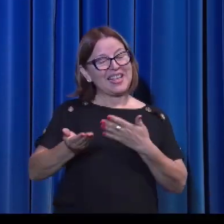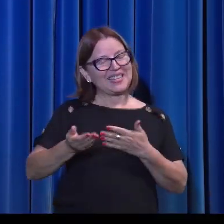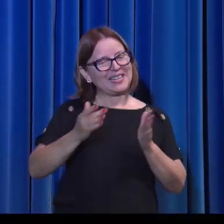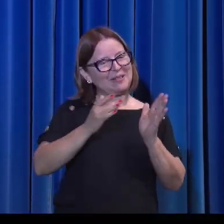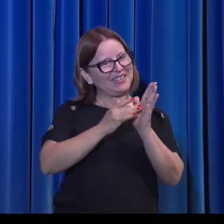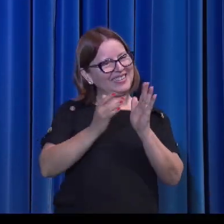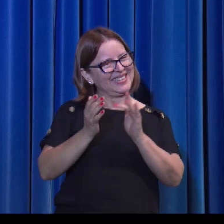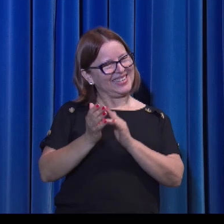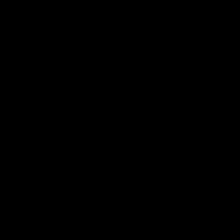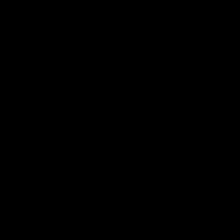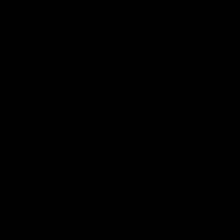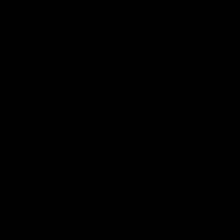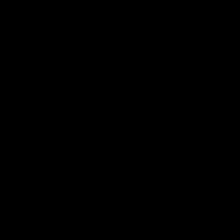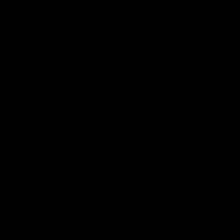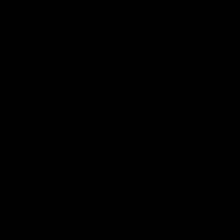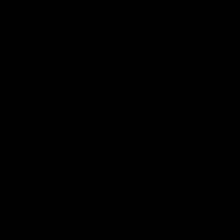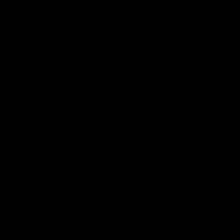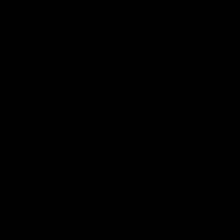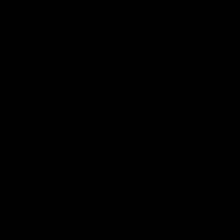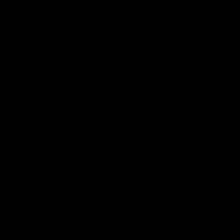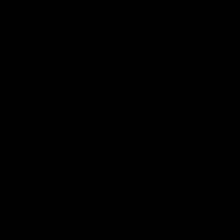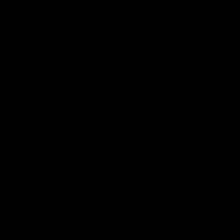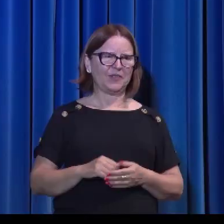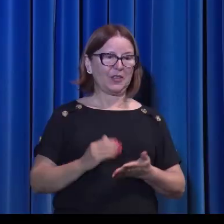e eu termino com essa história.